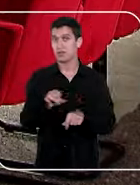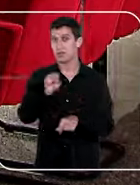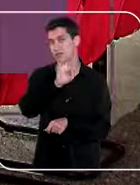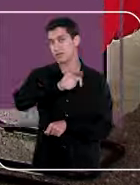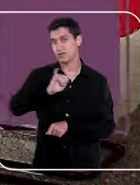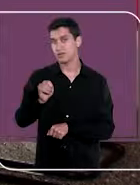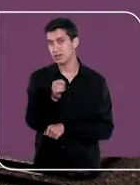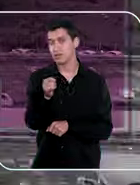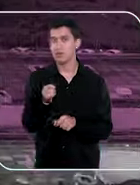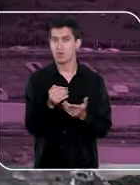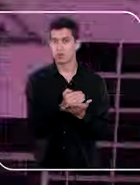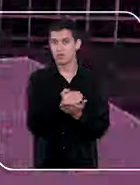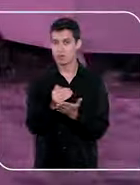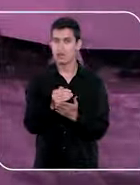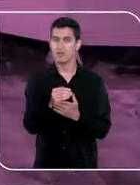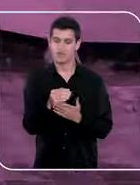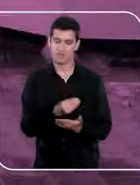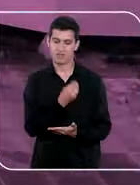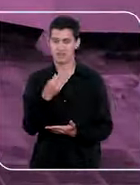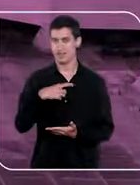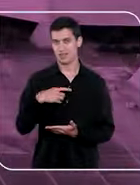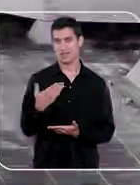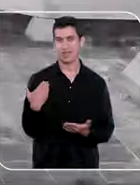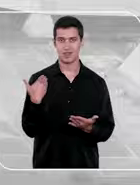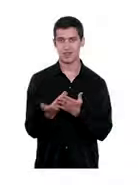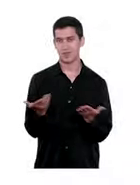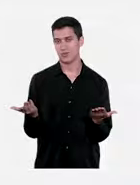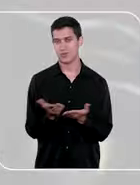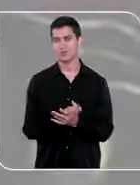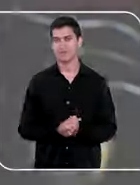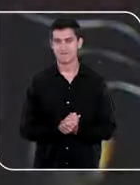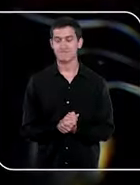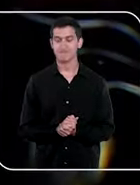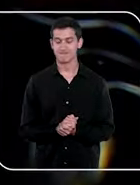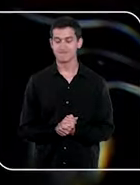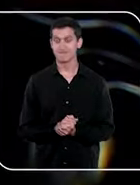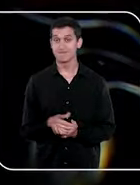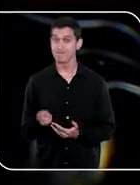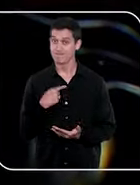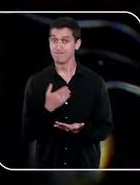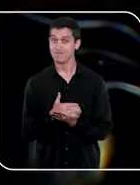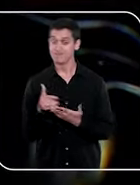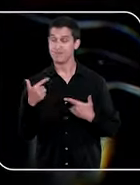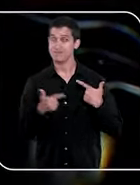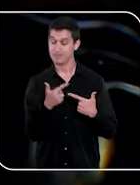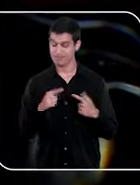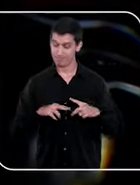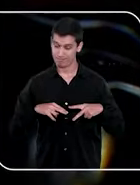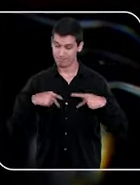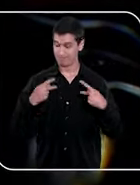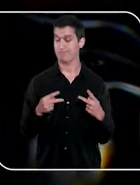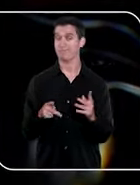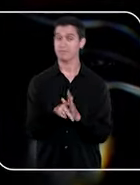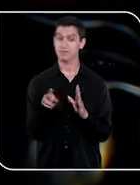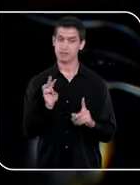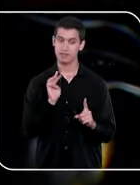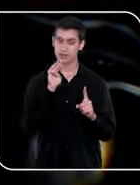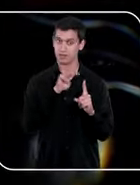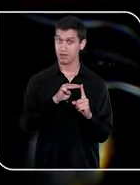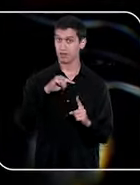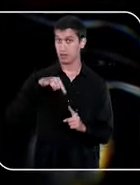STJ e iniciativa vigente até hoje. A gente começou a trabalhar no desdobramento das metas